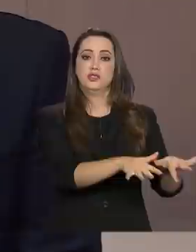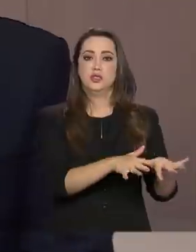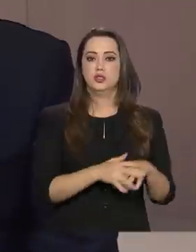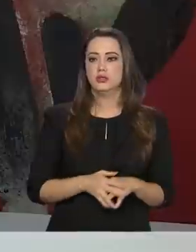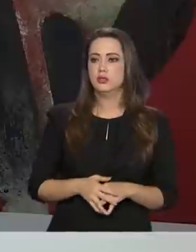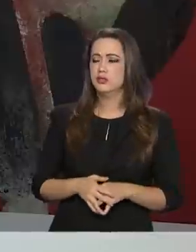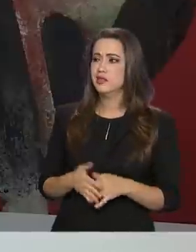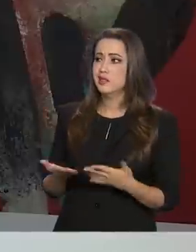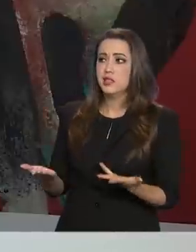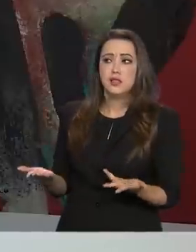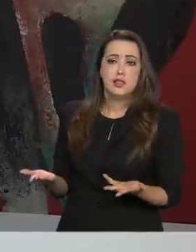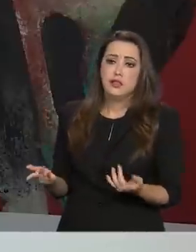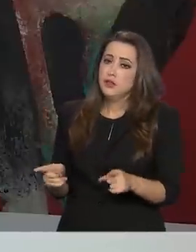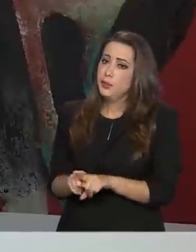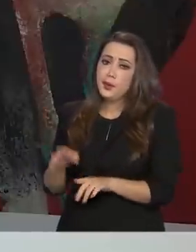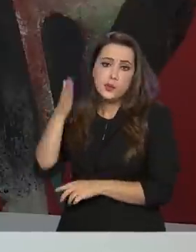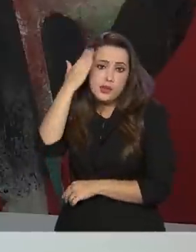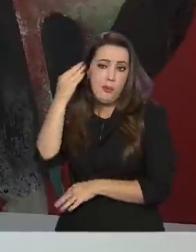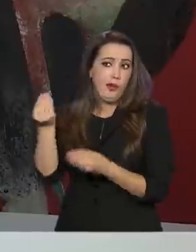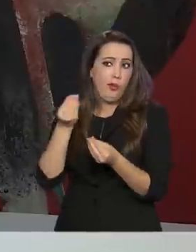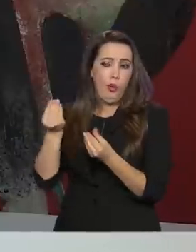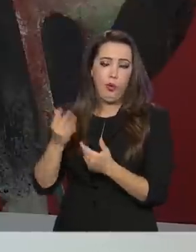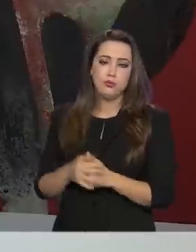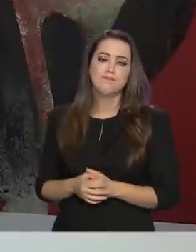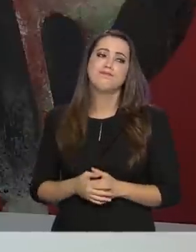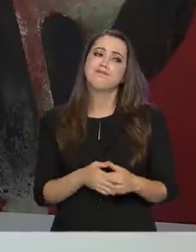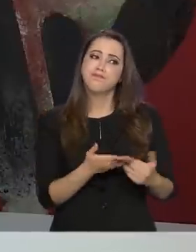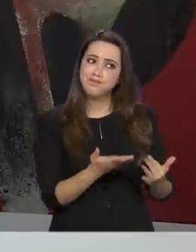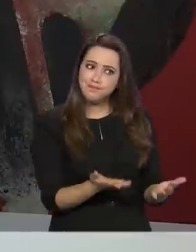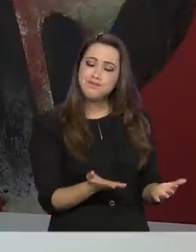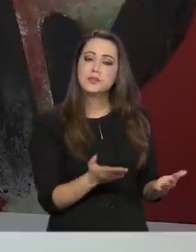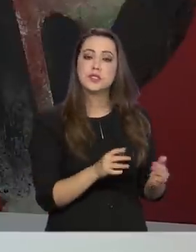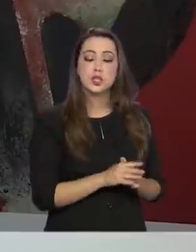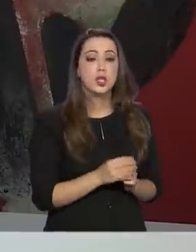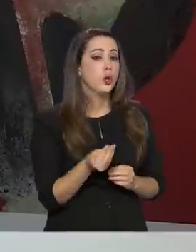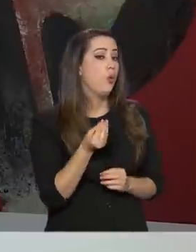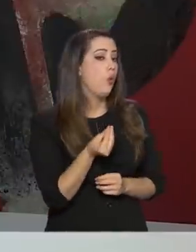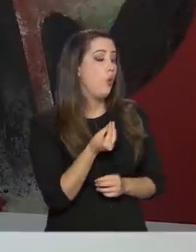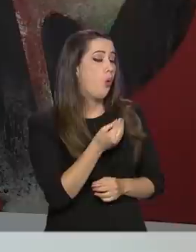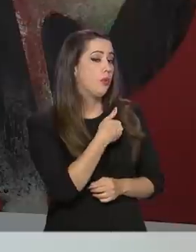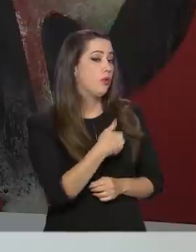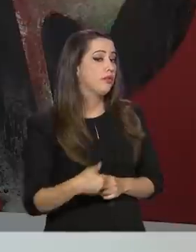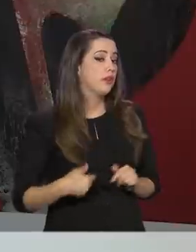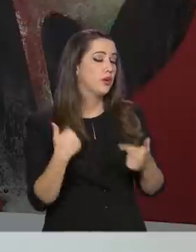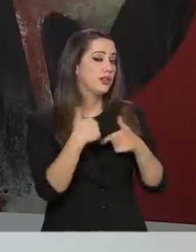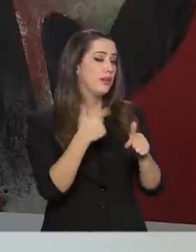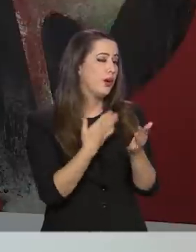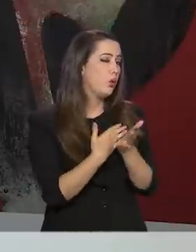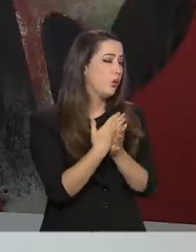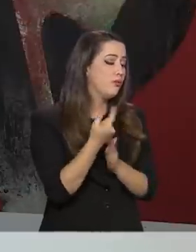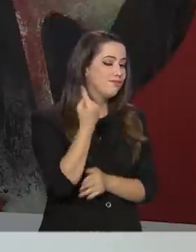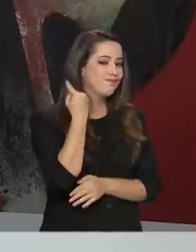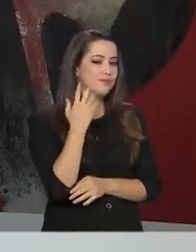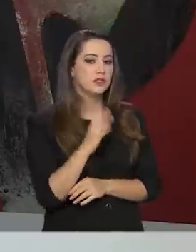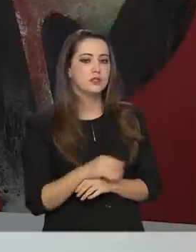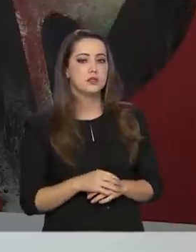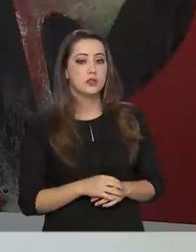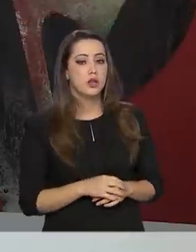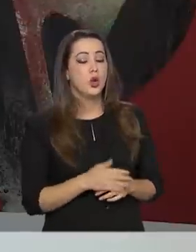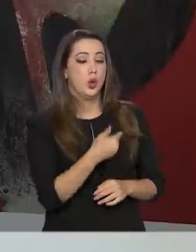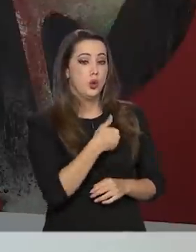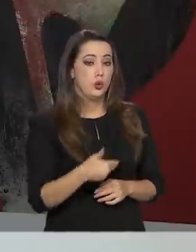enfrentá-la. Como agir? Então, o foi que o governo fez inicialmente? O governo agiu lá em políticas